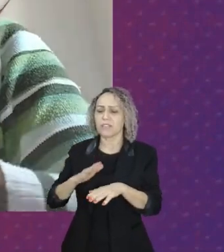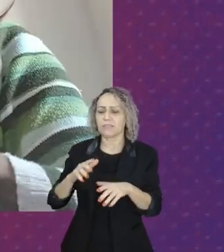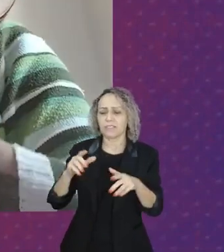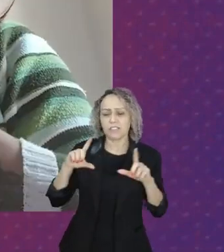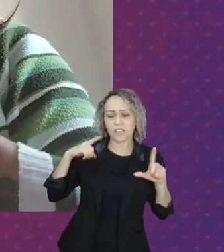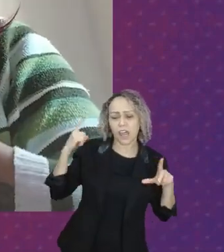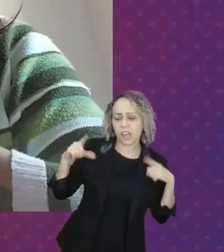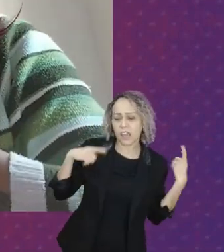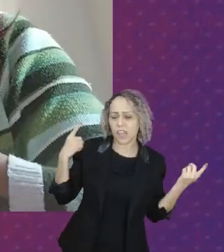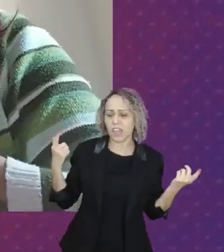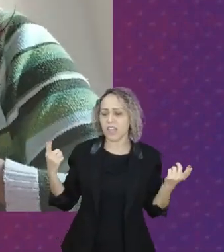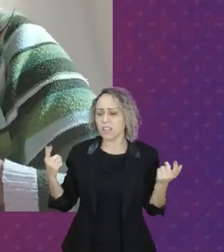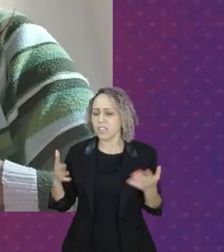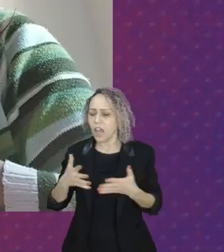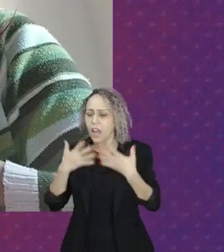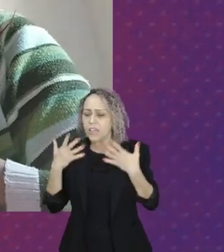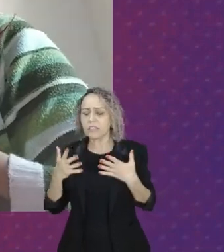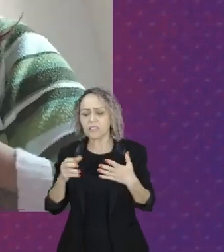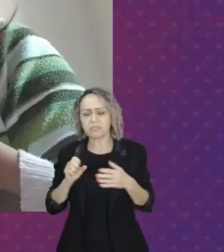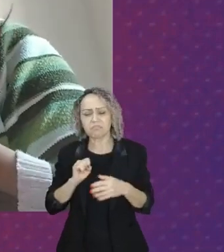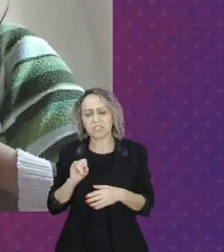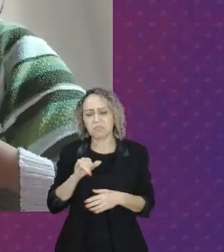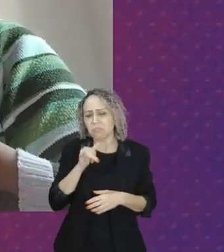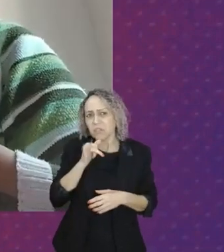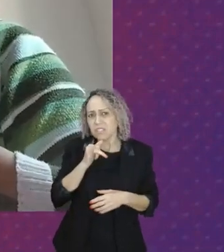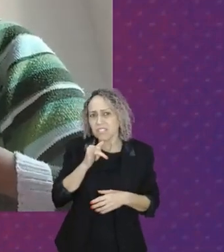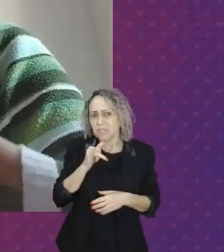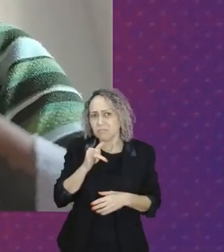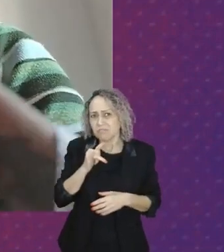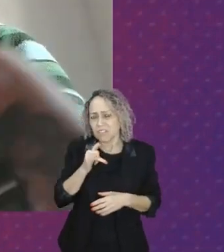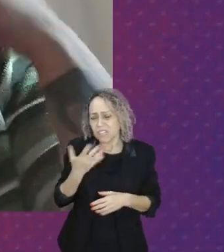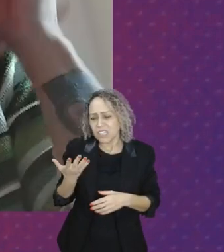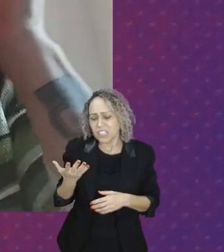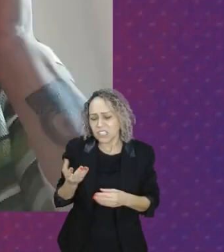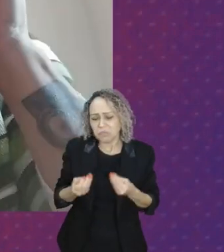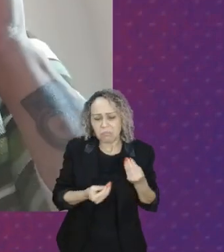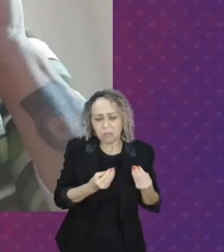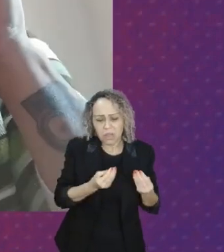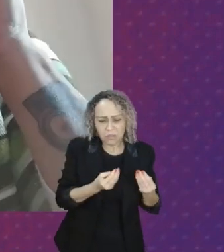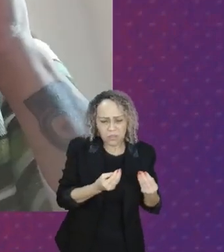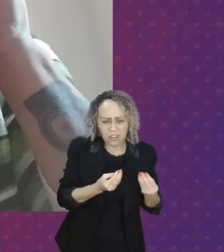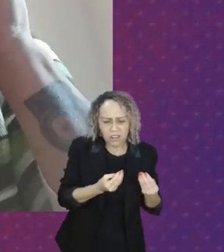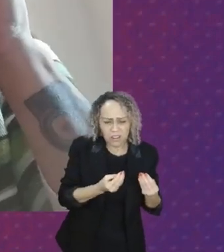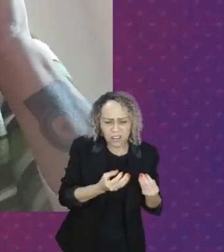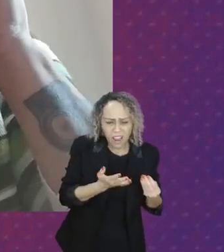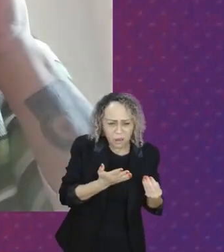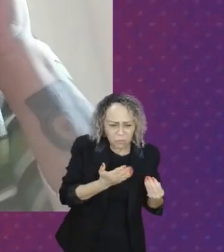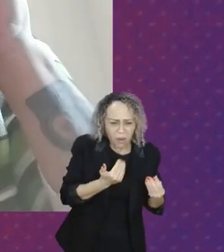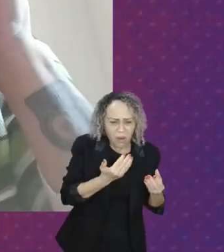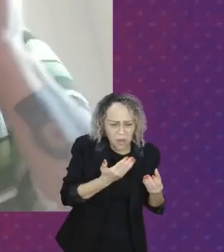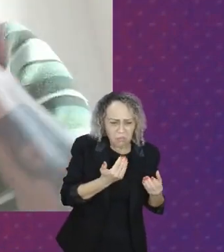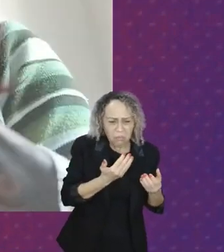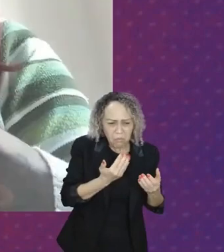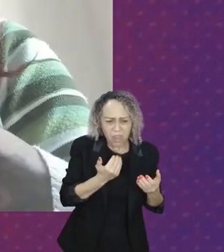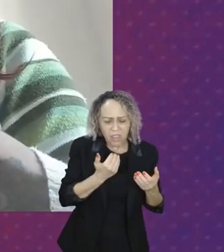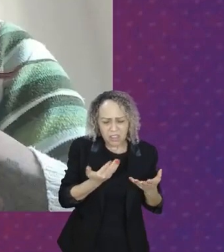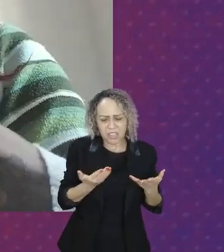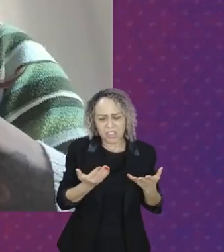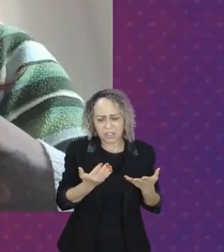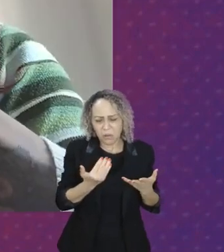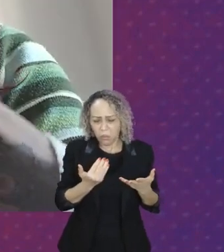Se a gente não alimenta a nossa alma, fica mais difícil a gente alimentar todo o resto e continuar